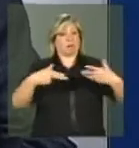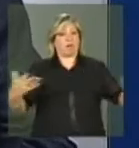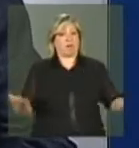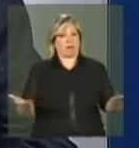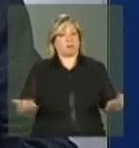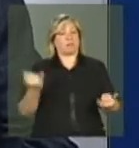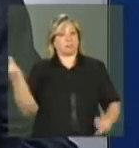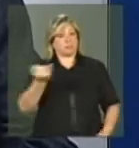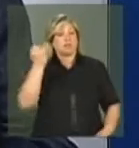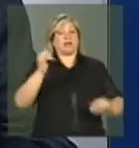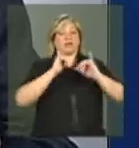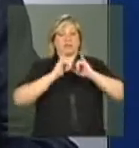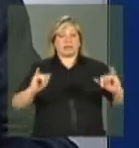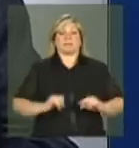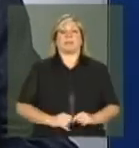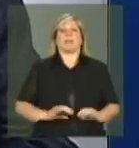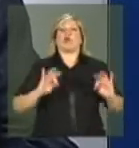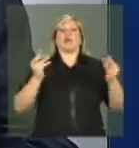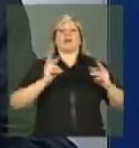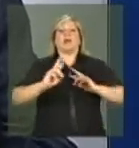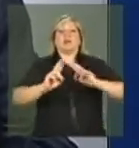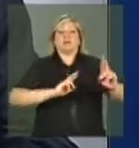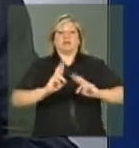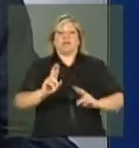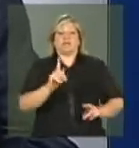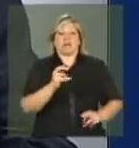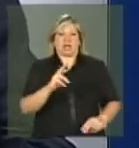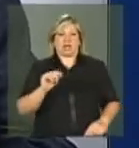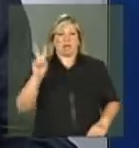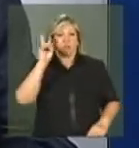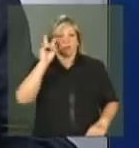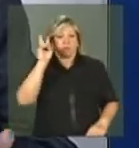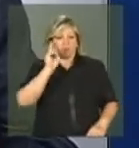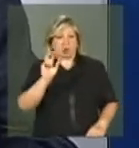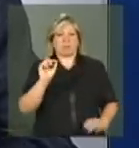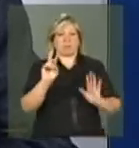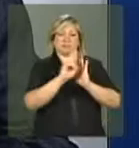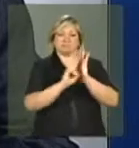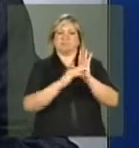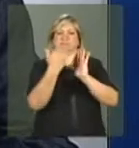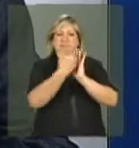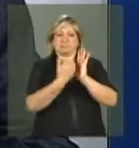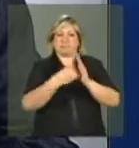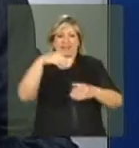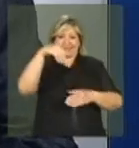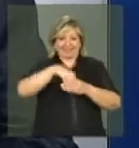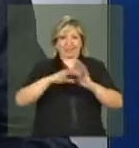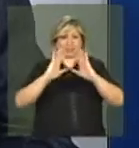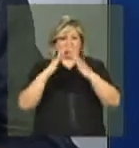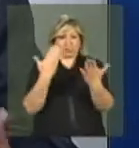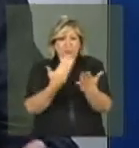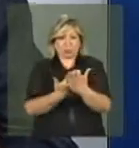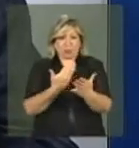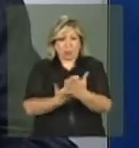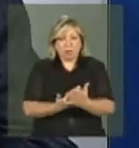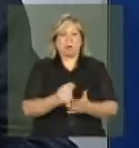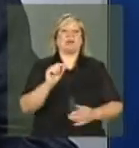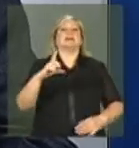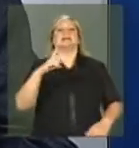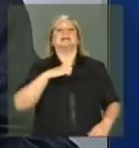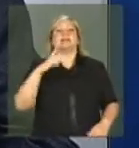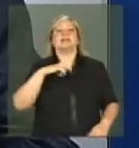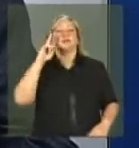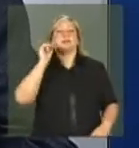Os resultados gerais das condicionalidades em educação têm um percurso histórico que remonta a